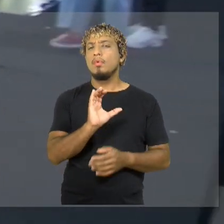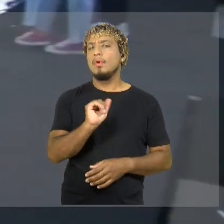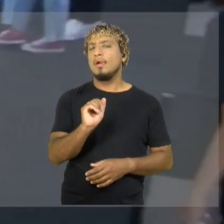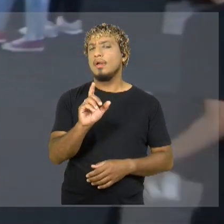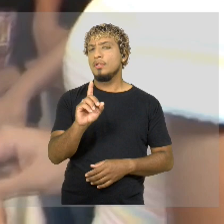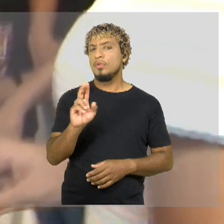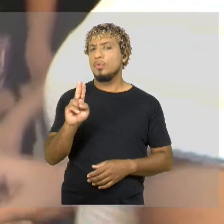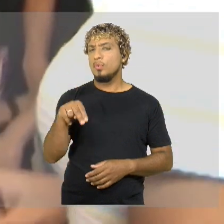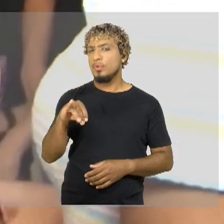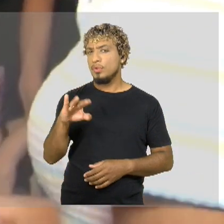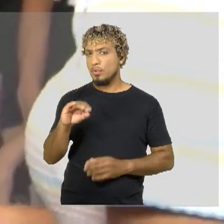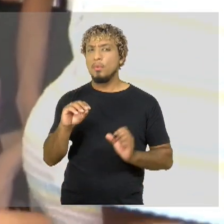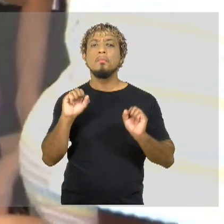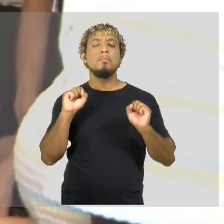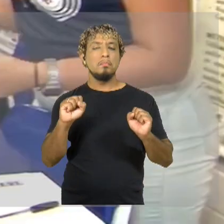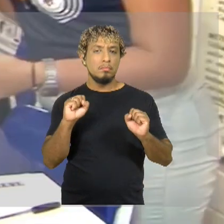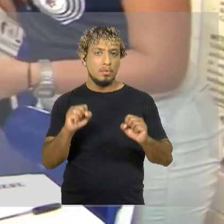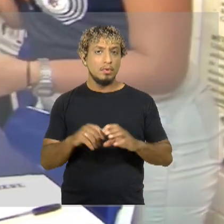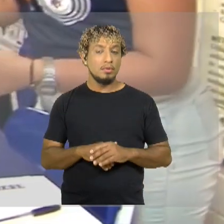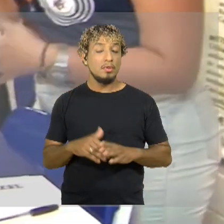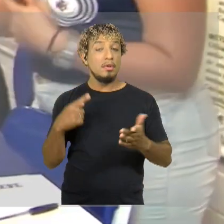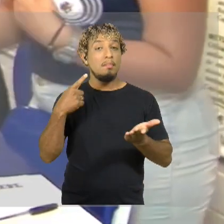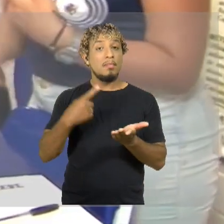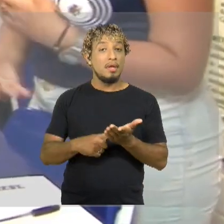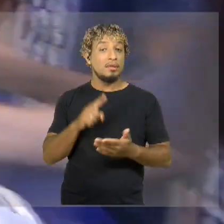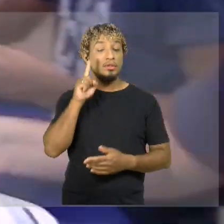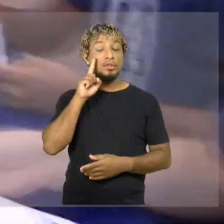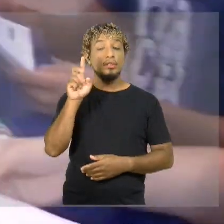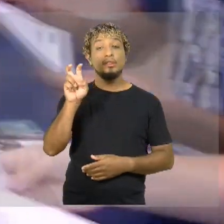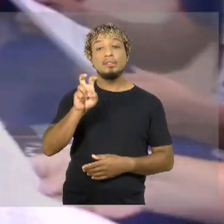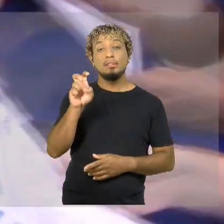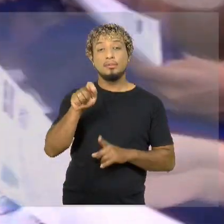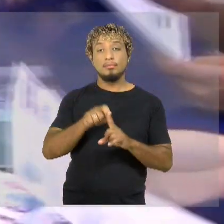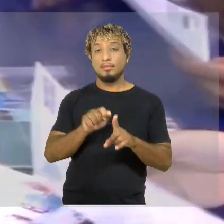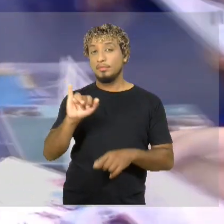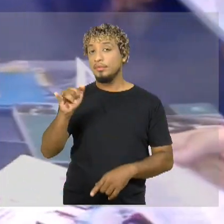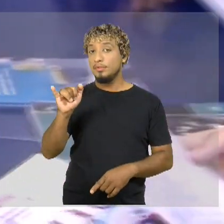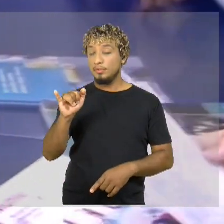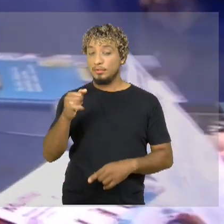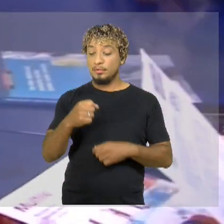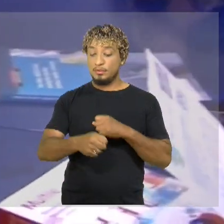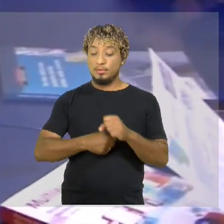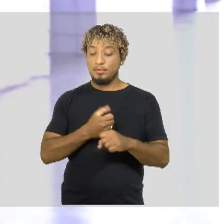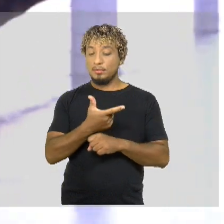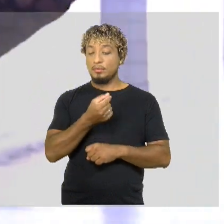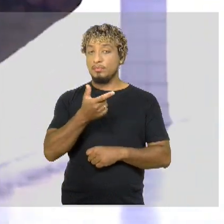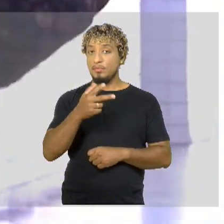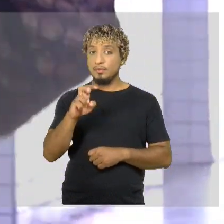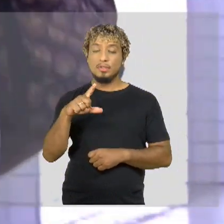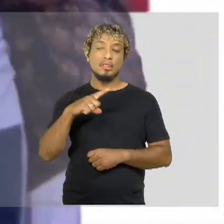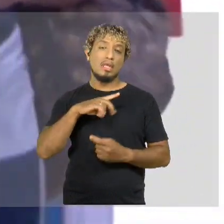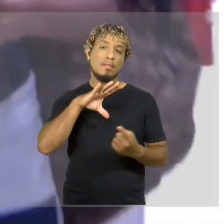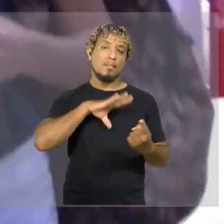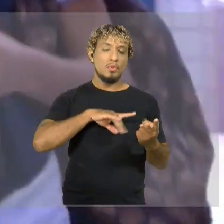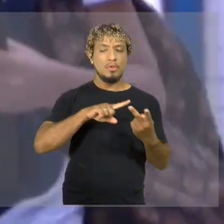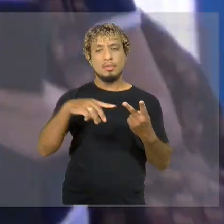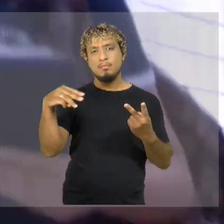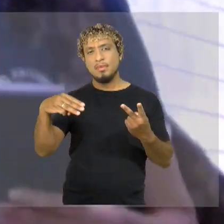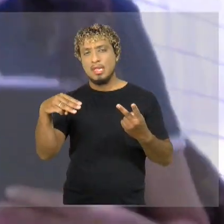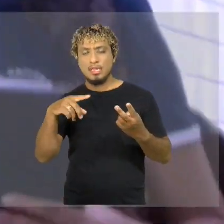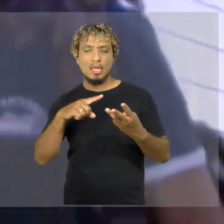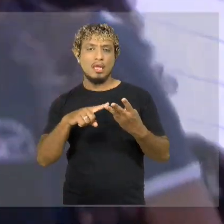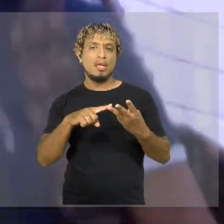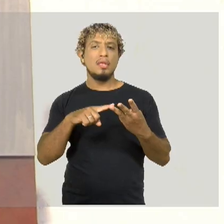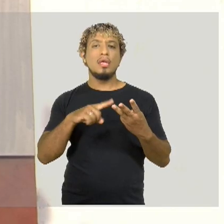As provas estão marcadas para o dia 5 de janeiro de 2025, incluirão questões de português, matemática